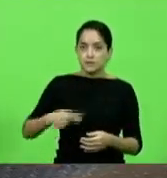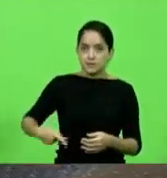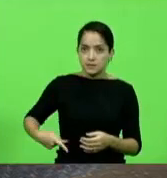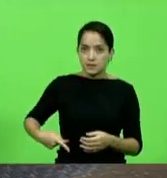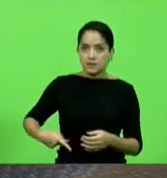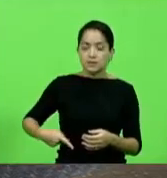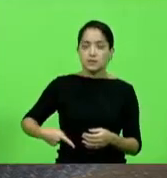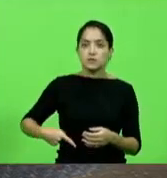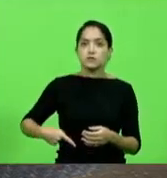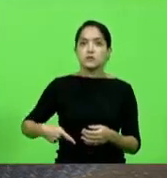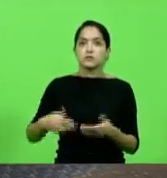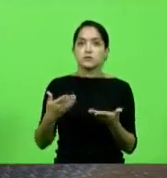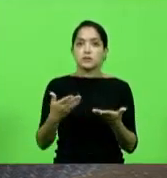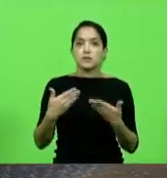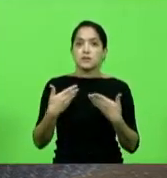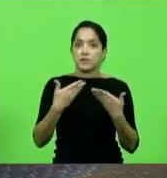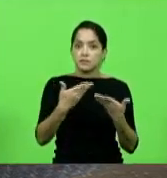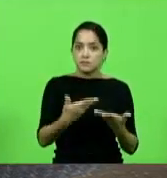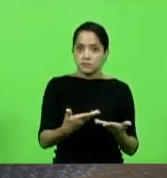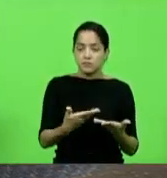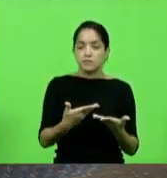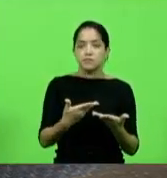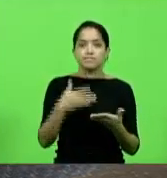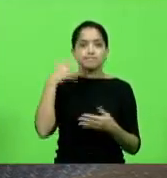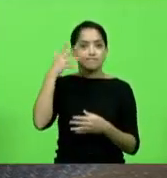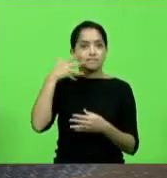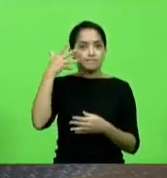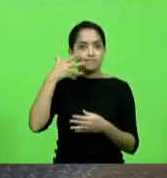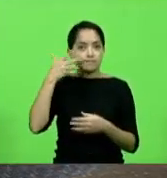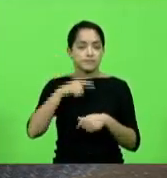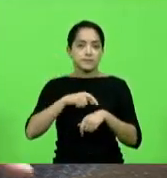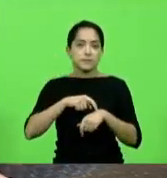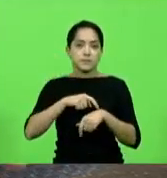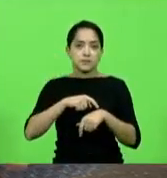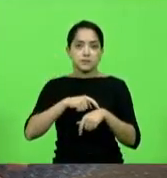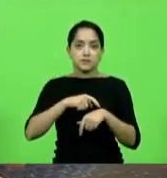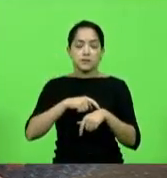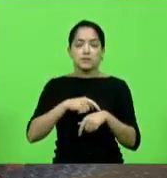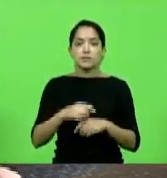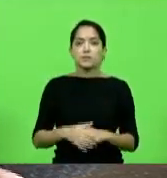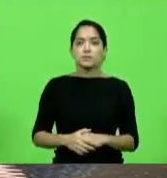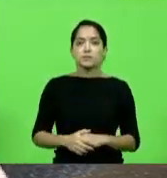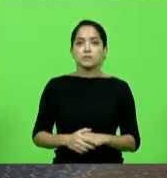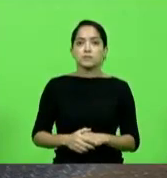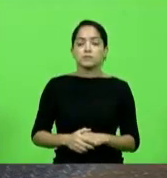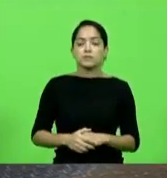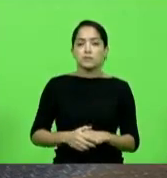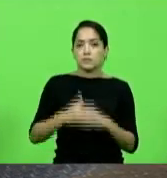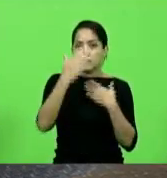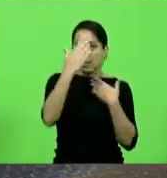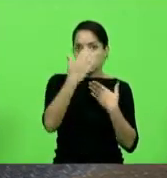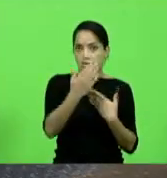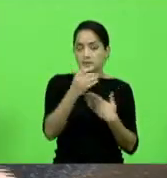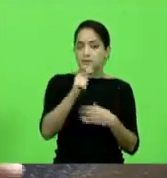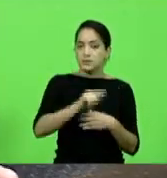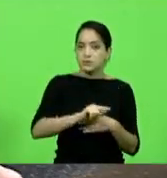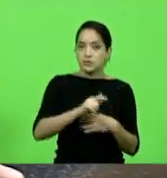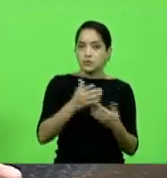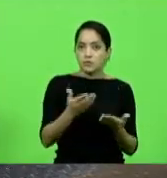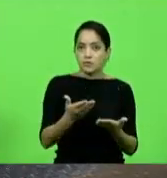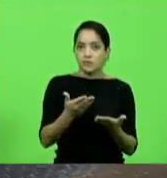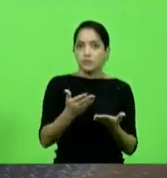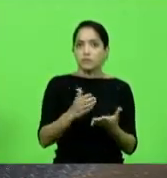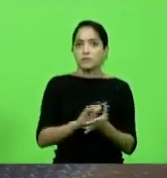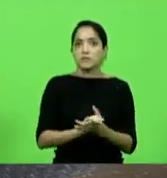oportunidade de falar esses instantes aqui nesta nesta casa quero agradecer mais uma vez me